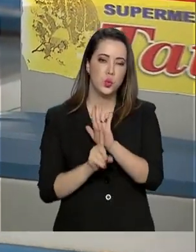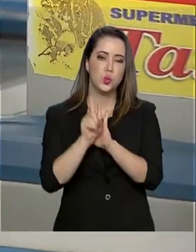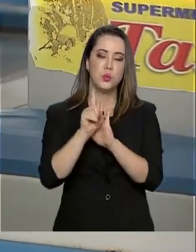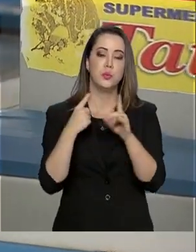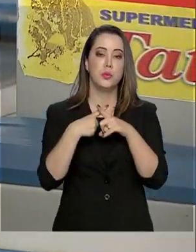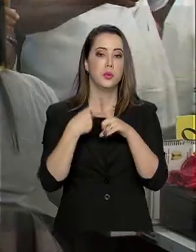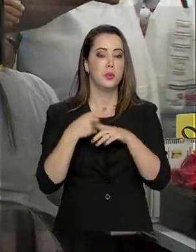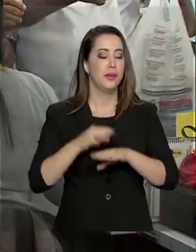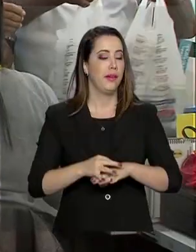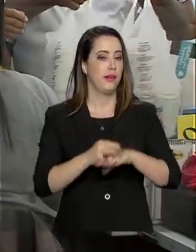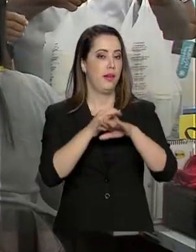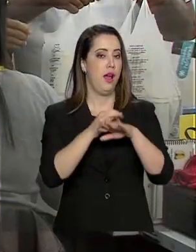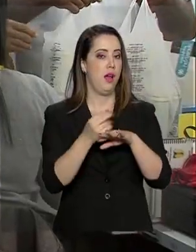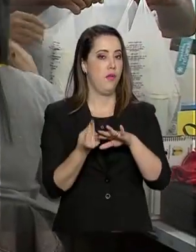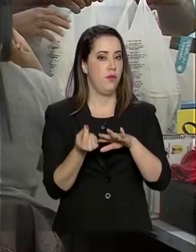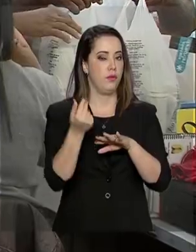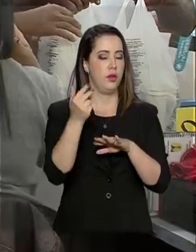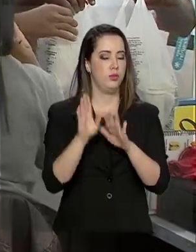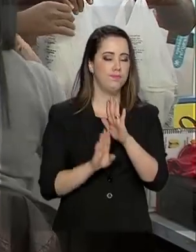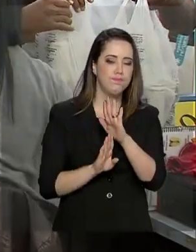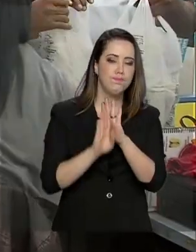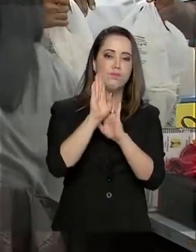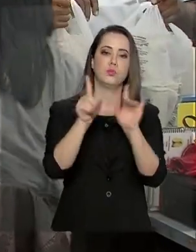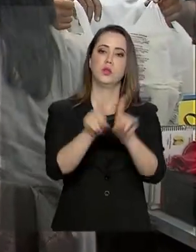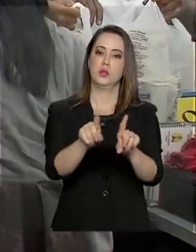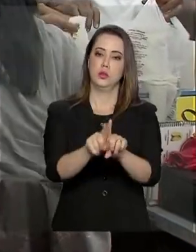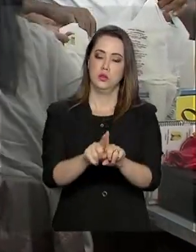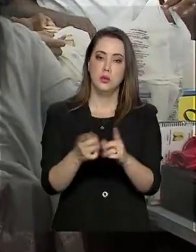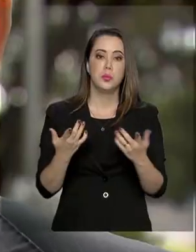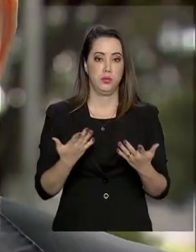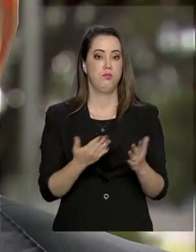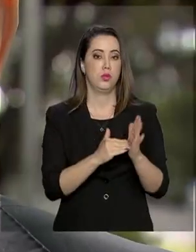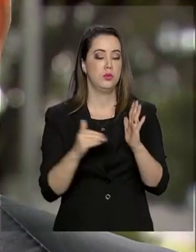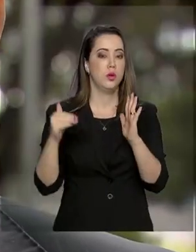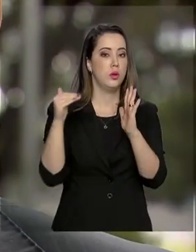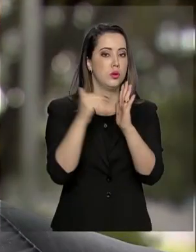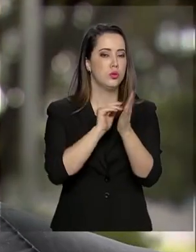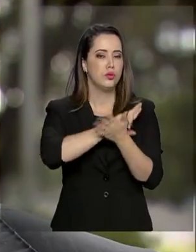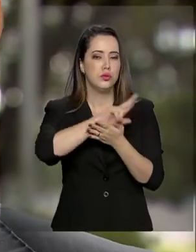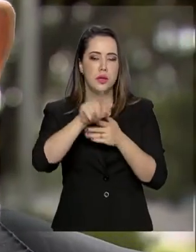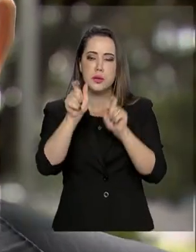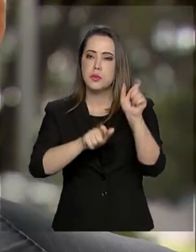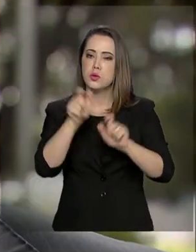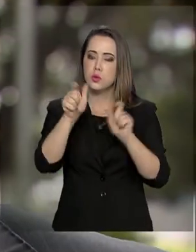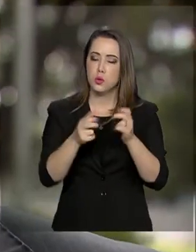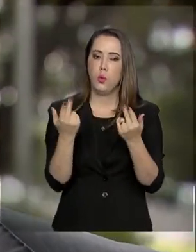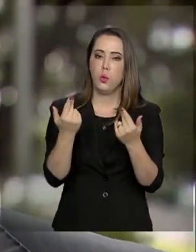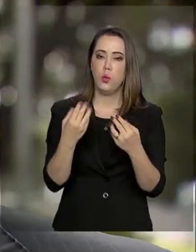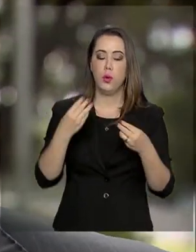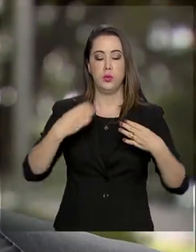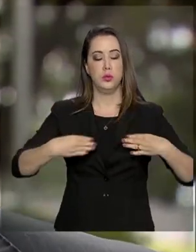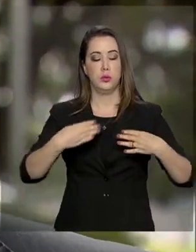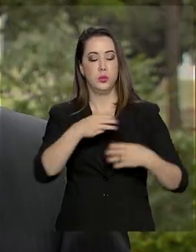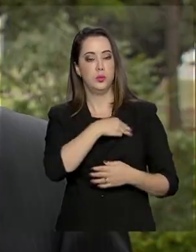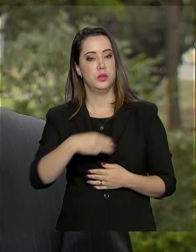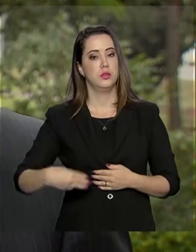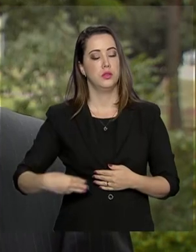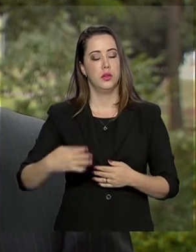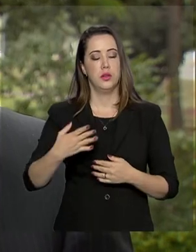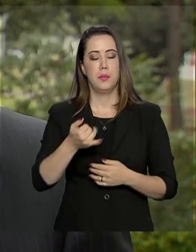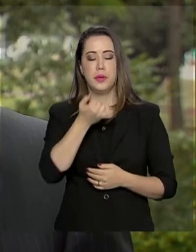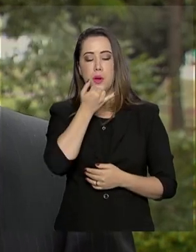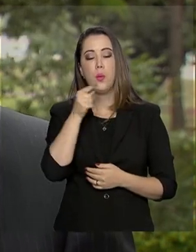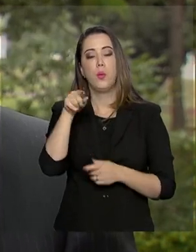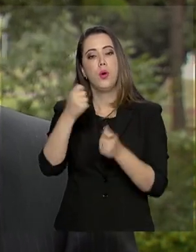do preço da carne. O reajuste vai alcançar milhões de brasileiros, como explica o economista José Luiz Pagno Sá. Se